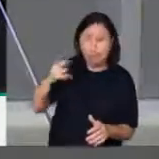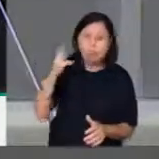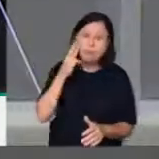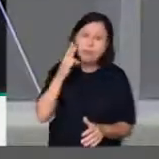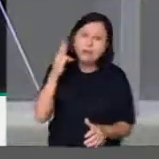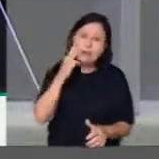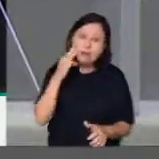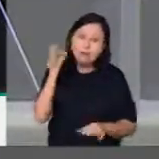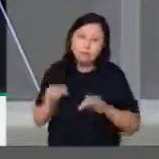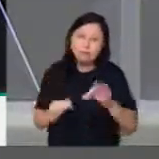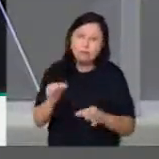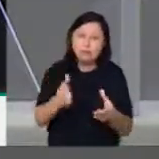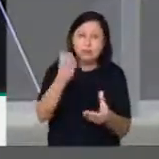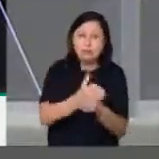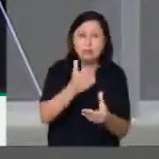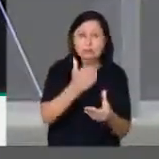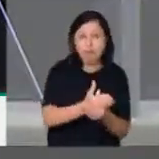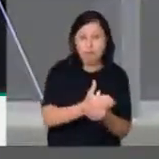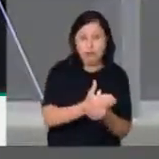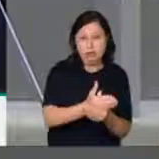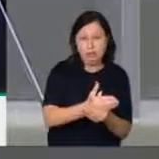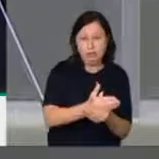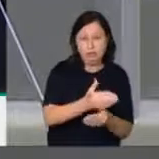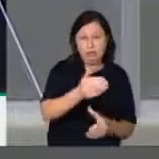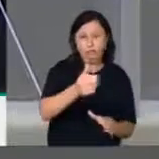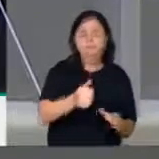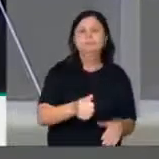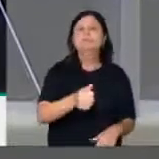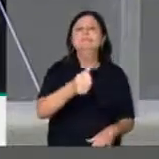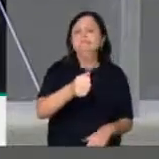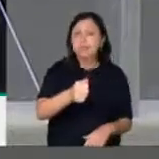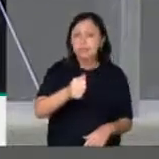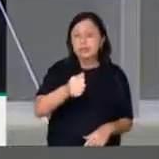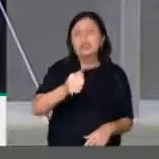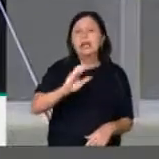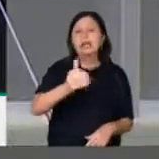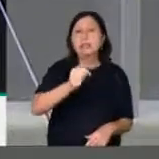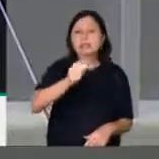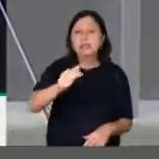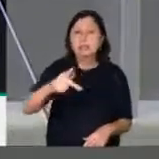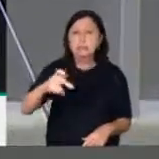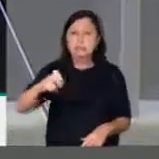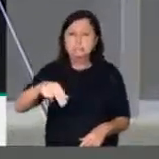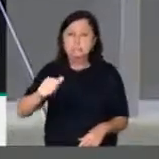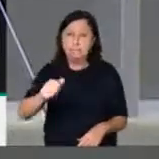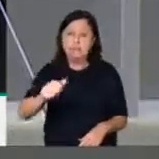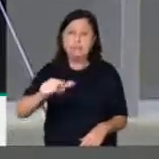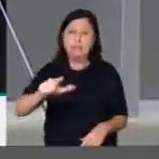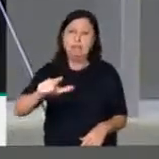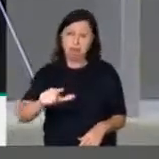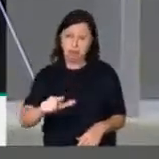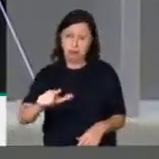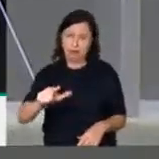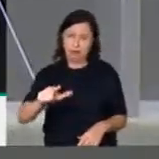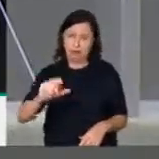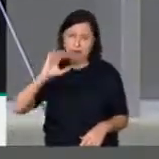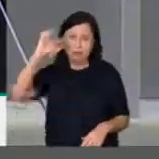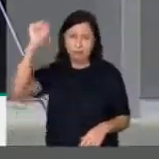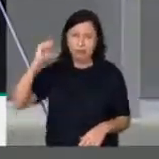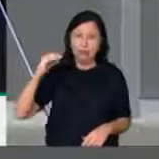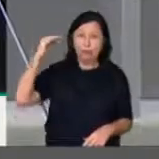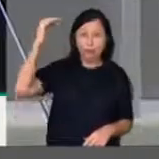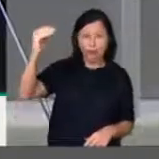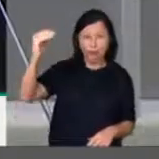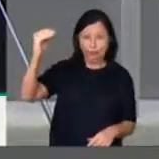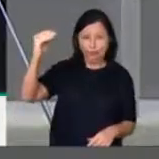814 no Supremo Tribunal de Justiça, que pode lhe render a condenação de seis anos e